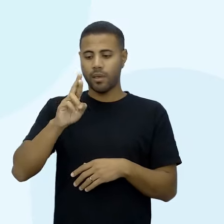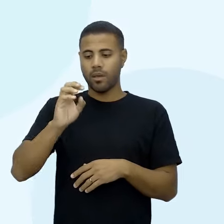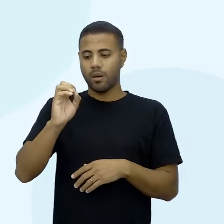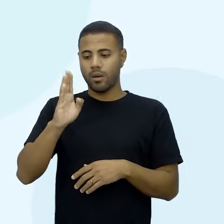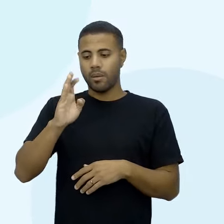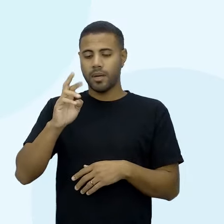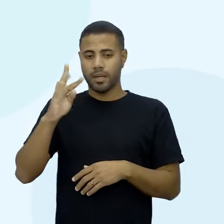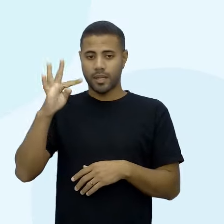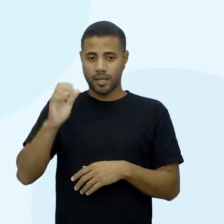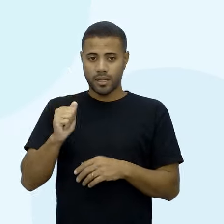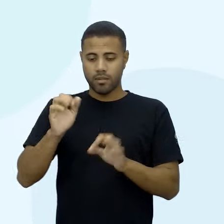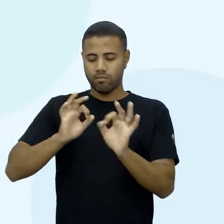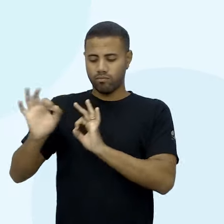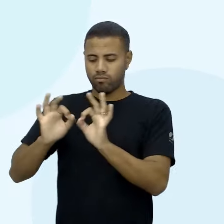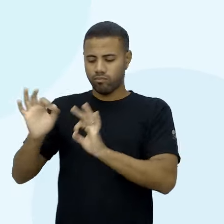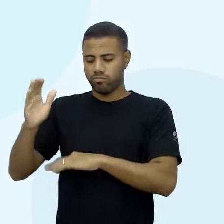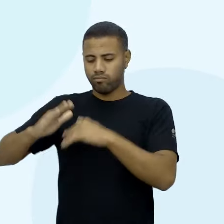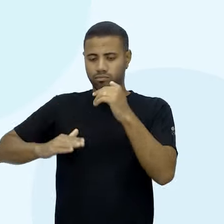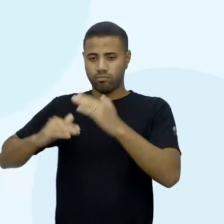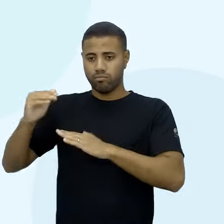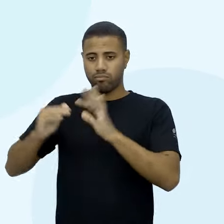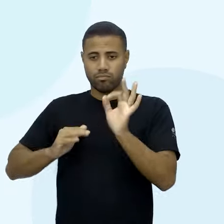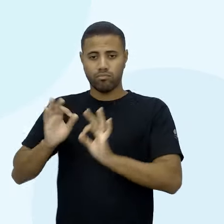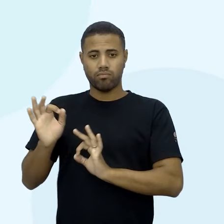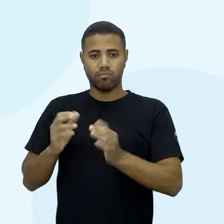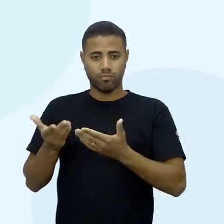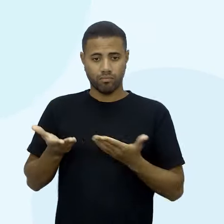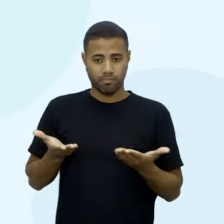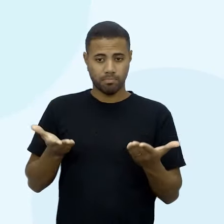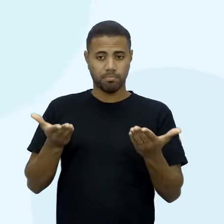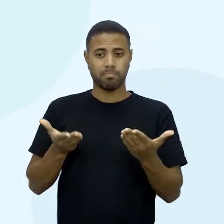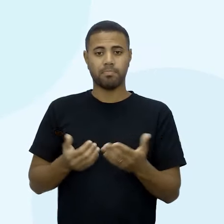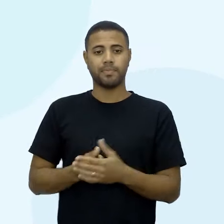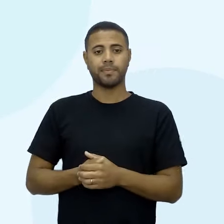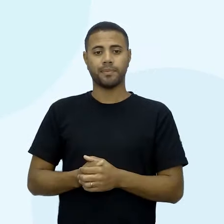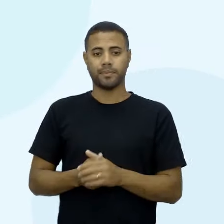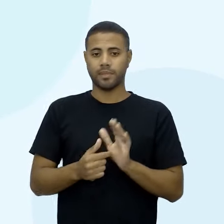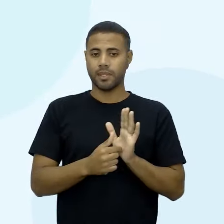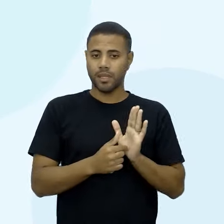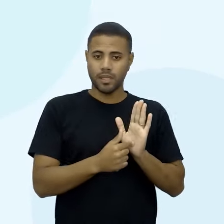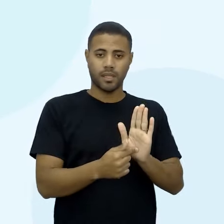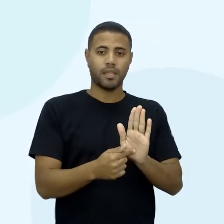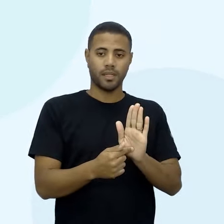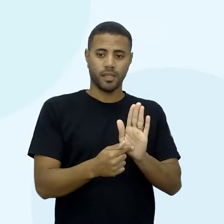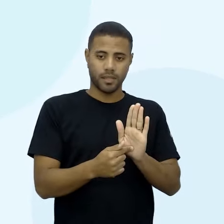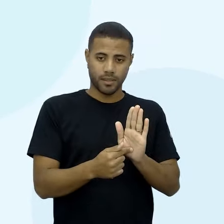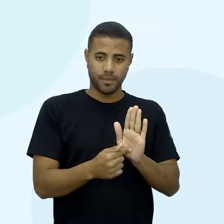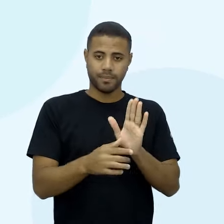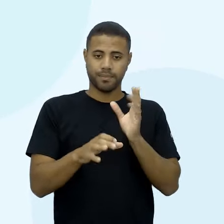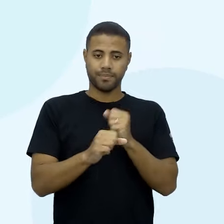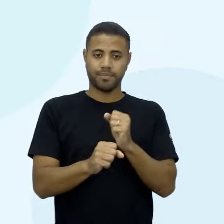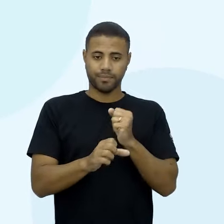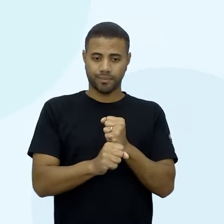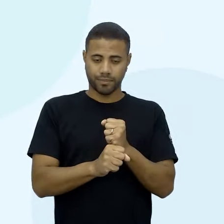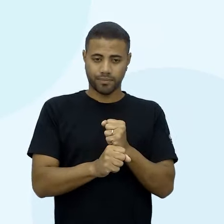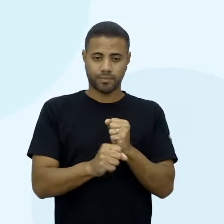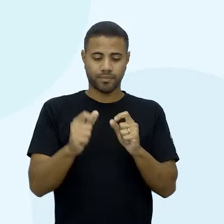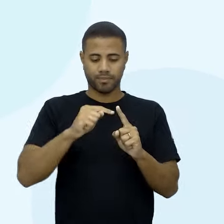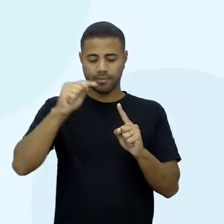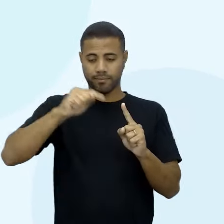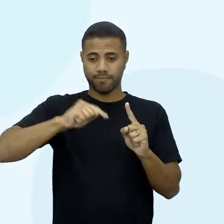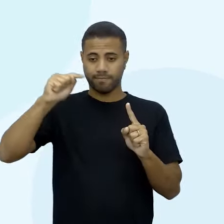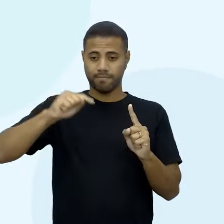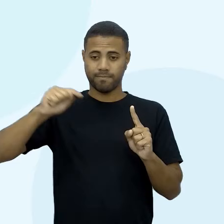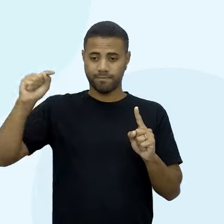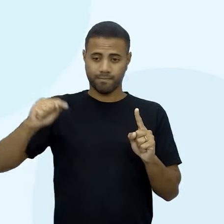para vocês. O objetivo da aula é apresentar a fórmula, sim, olha, característica, matemática, estatística, vive muito de